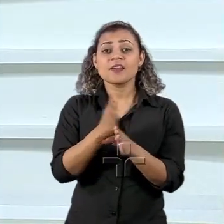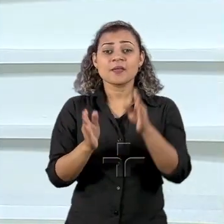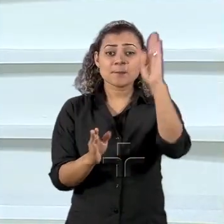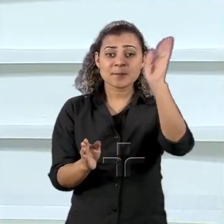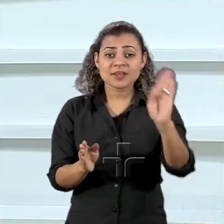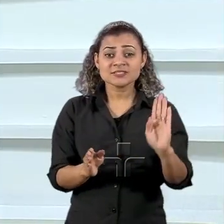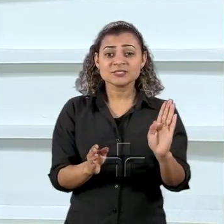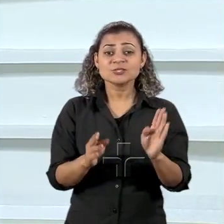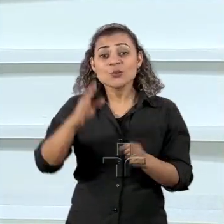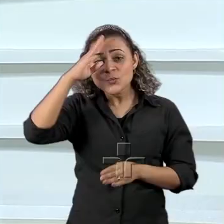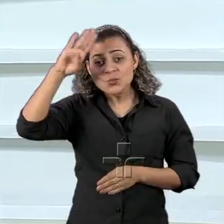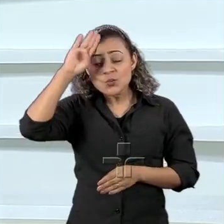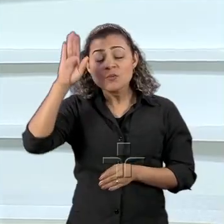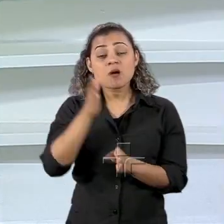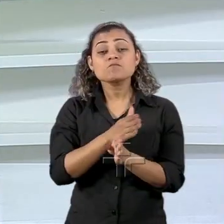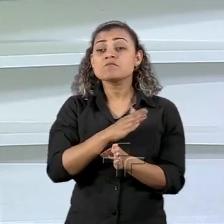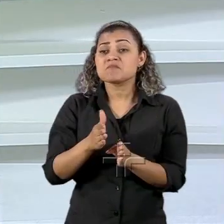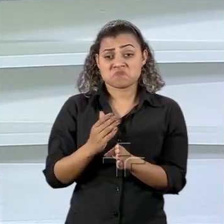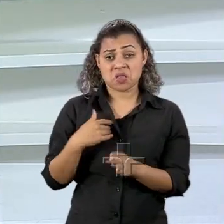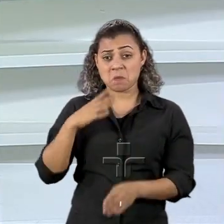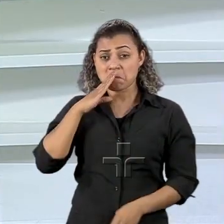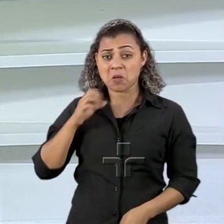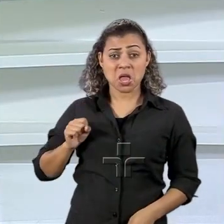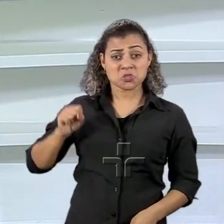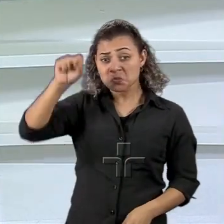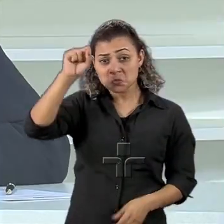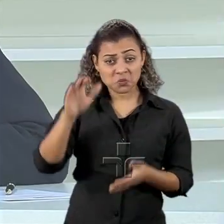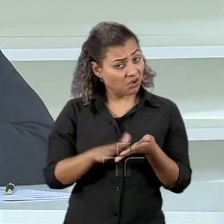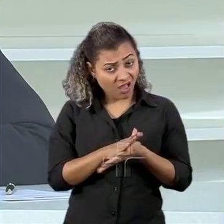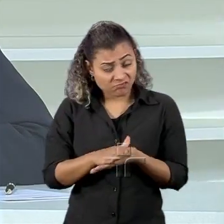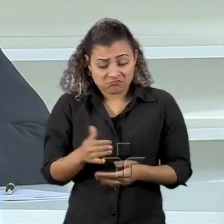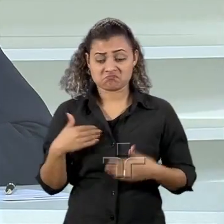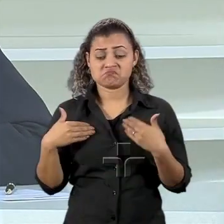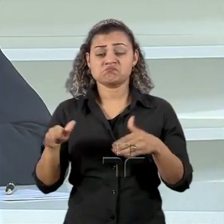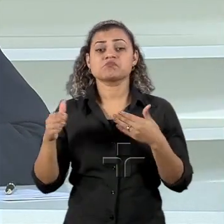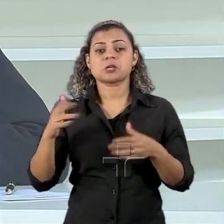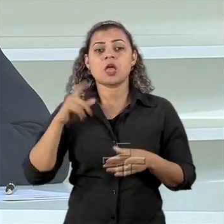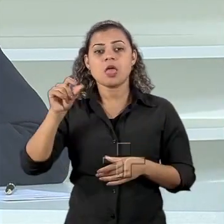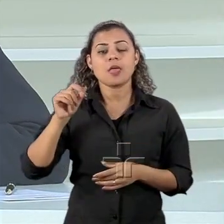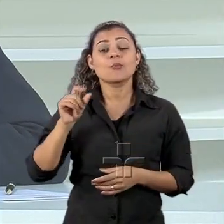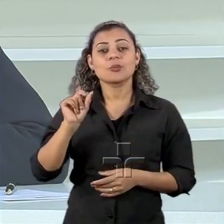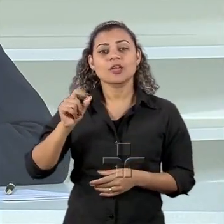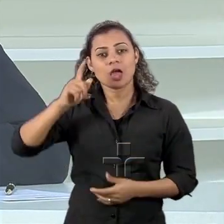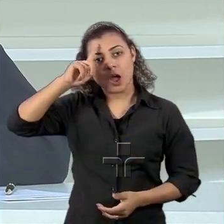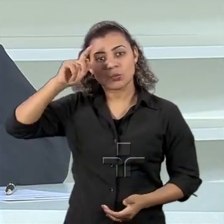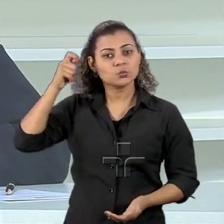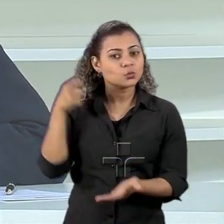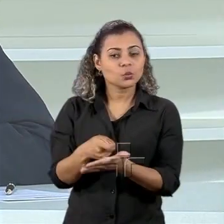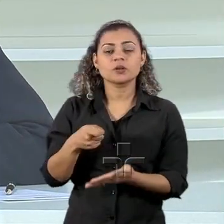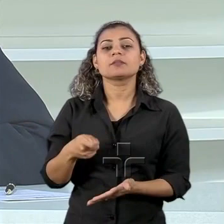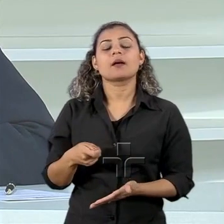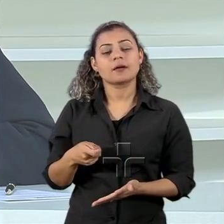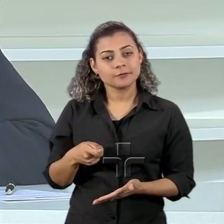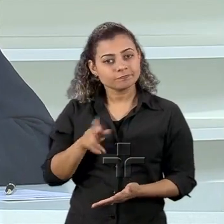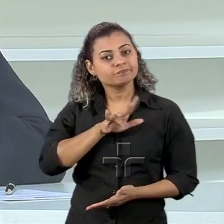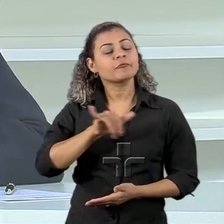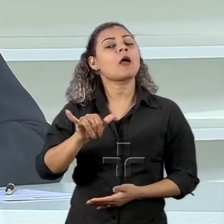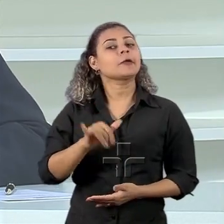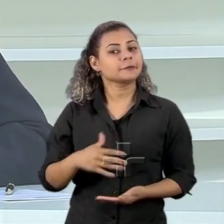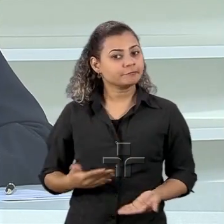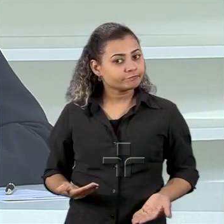com o Maduro ou sem o Maduro vai consolidar um Estado autoritário narco-estado na fronteira do Brasil.